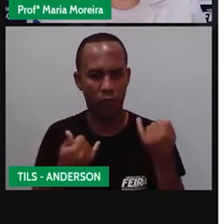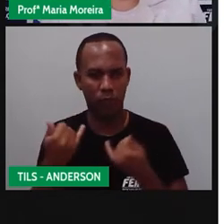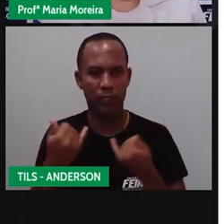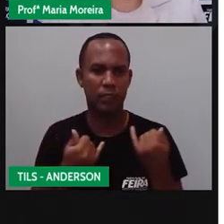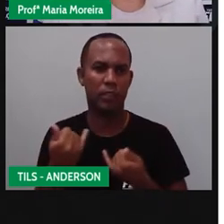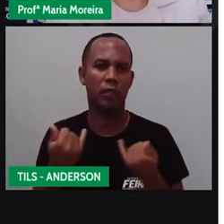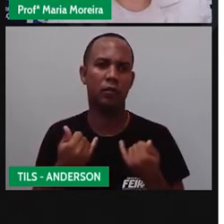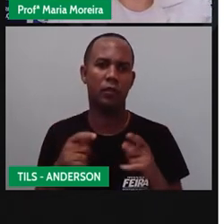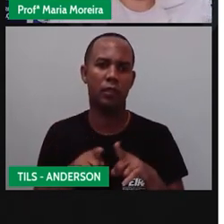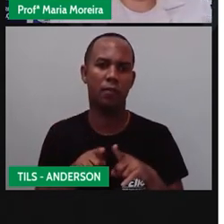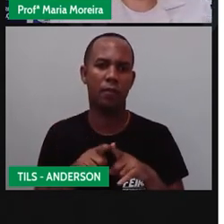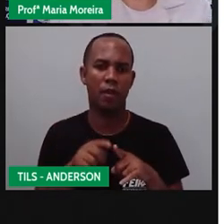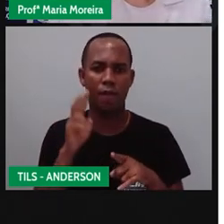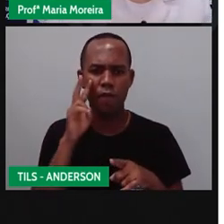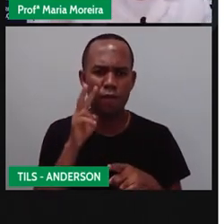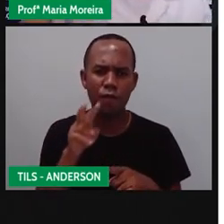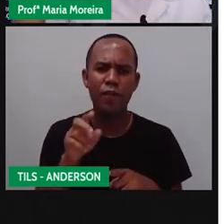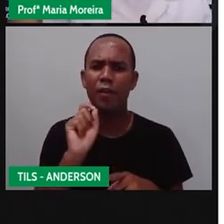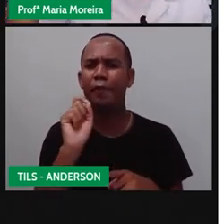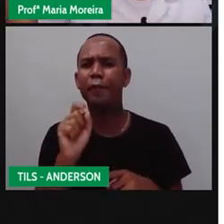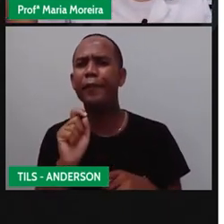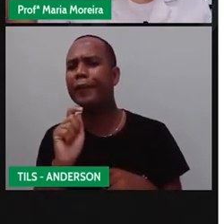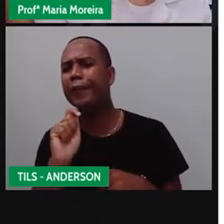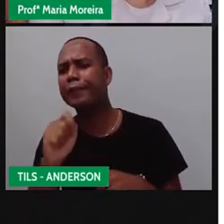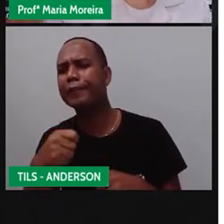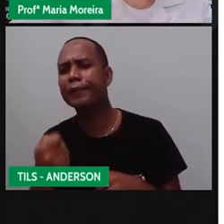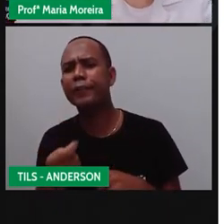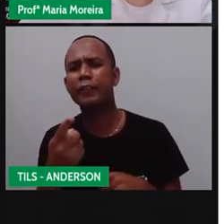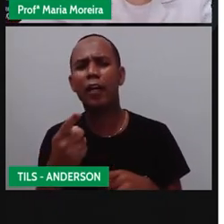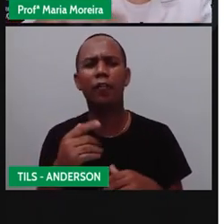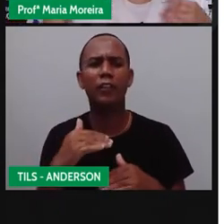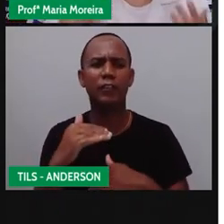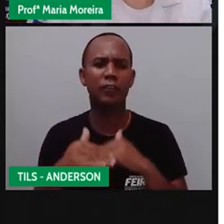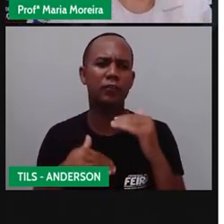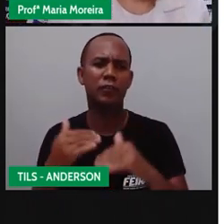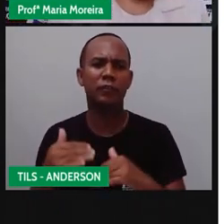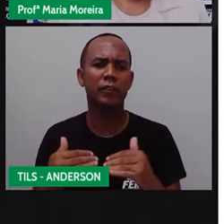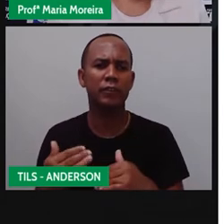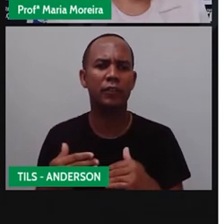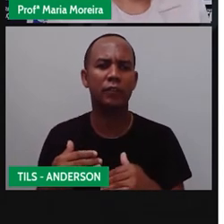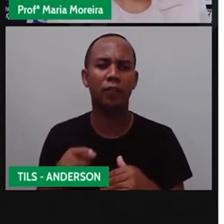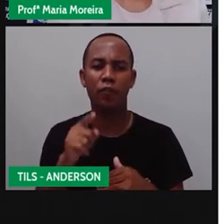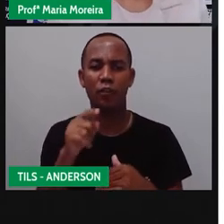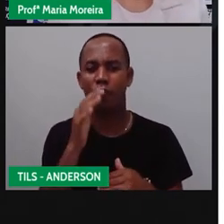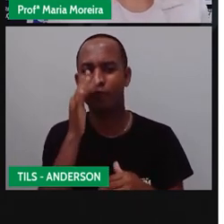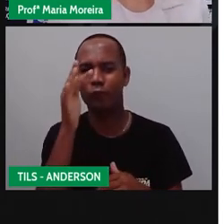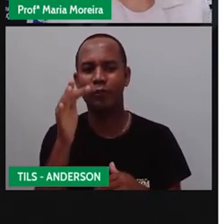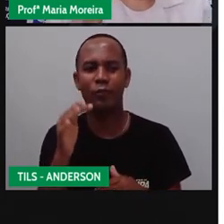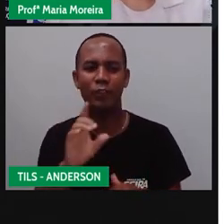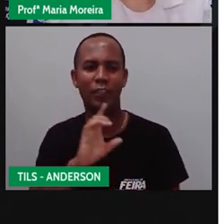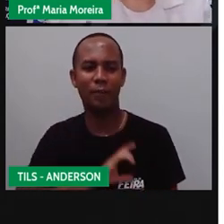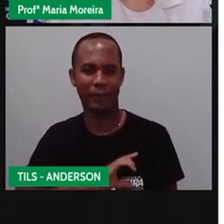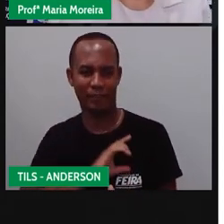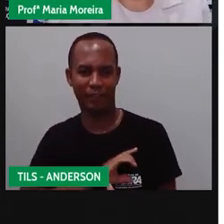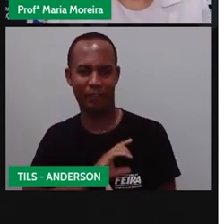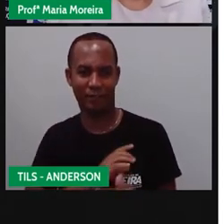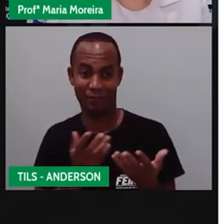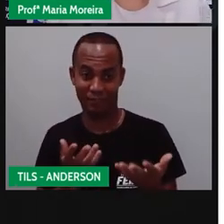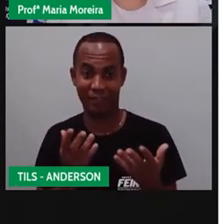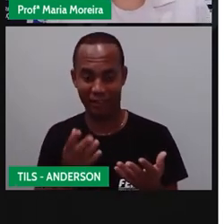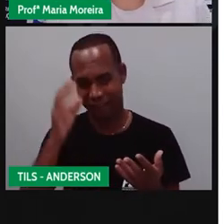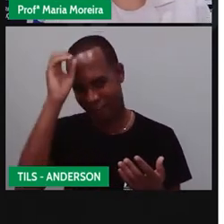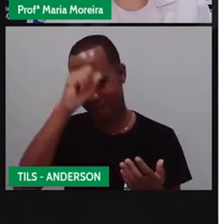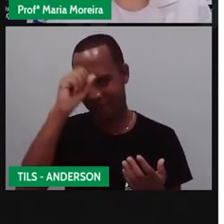Você vai vendo a placa, você pode perguntar, você vai crescer, vai tirar a sua habilitação, certo? E vai aprender.